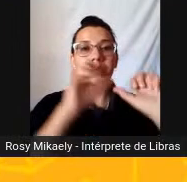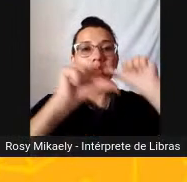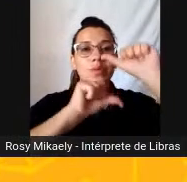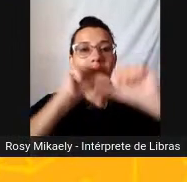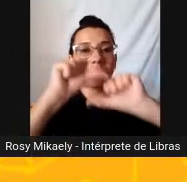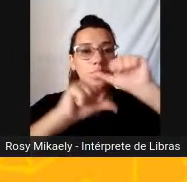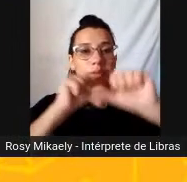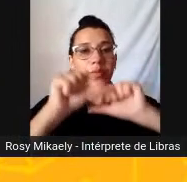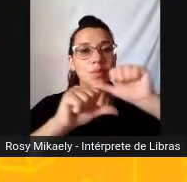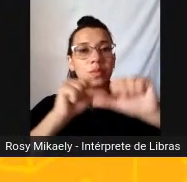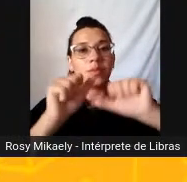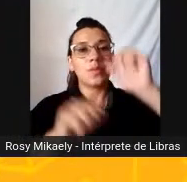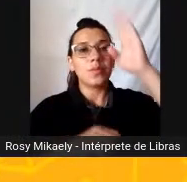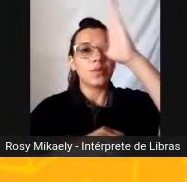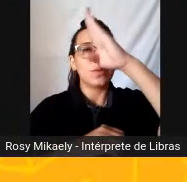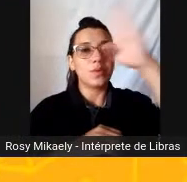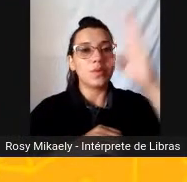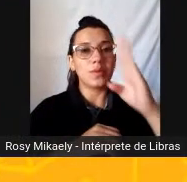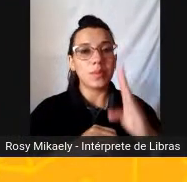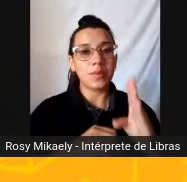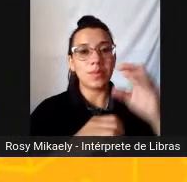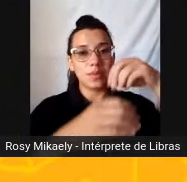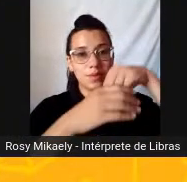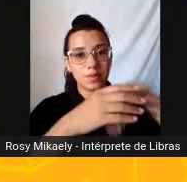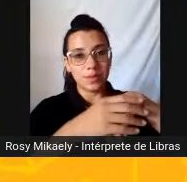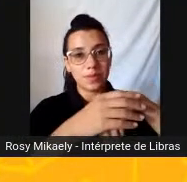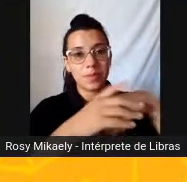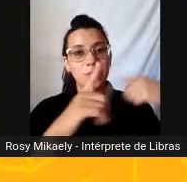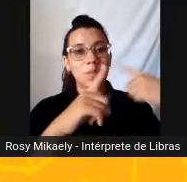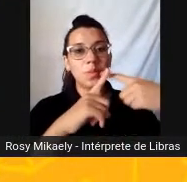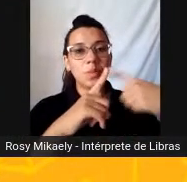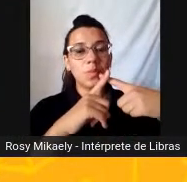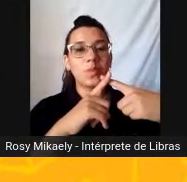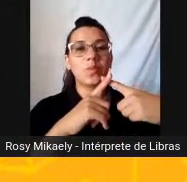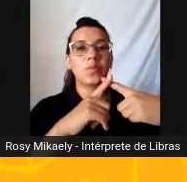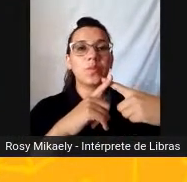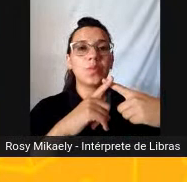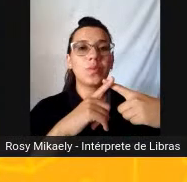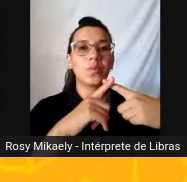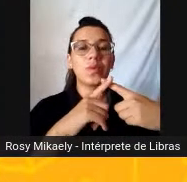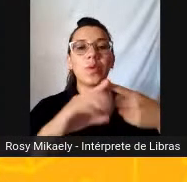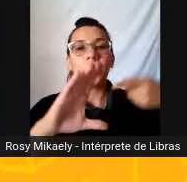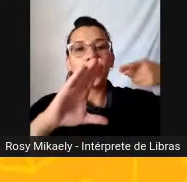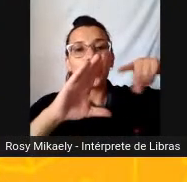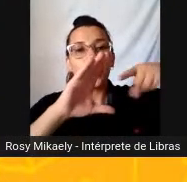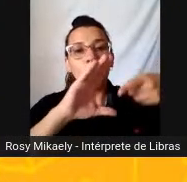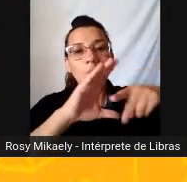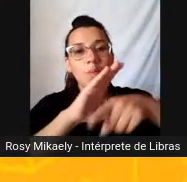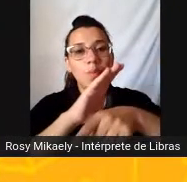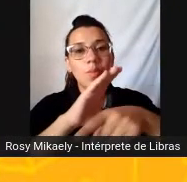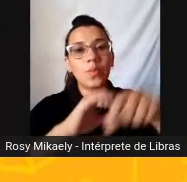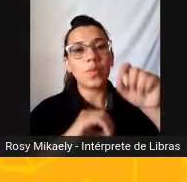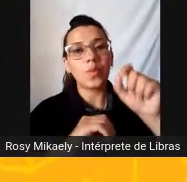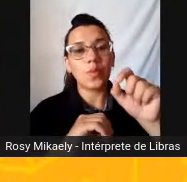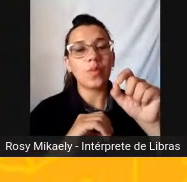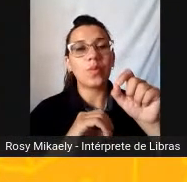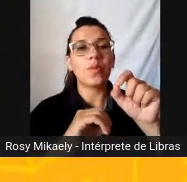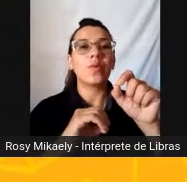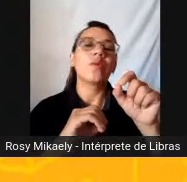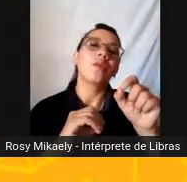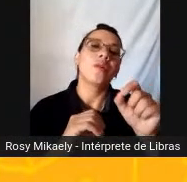pôr com dores de cabeça Até porque no fundo A única coisa que eu queria era